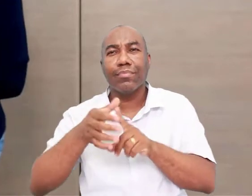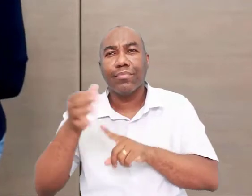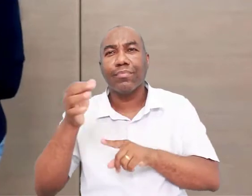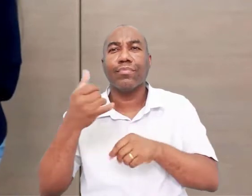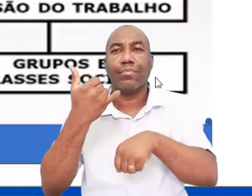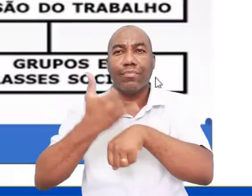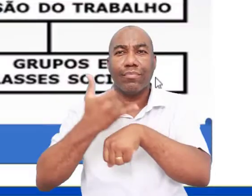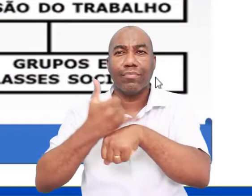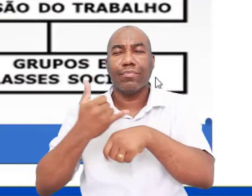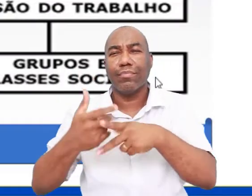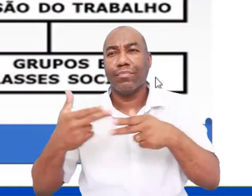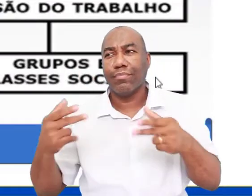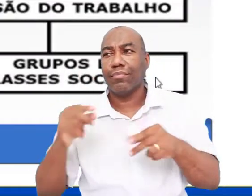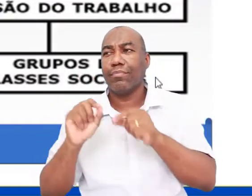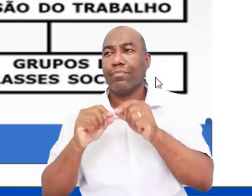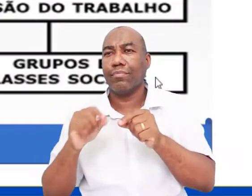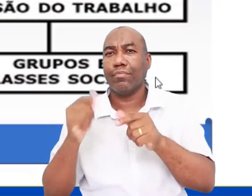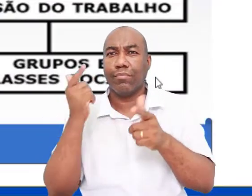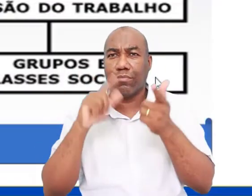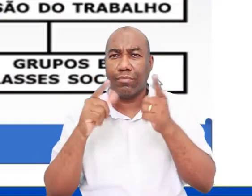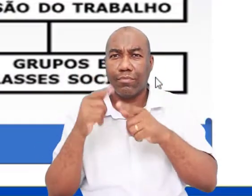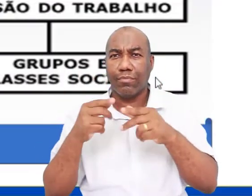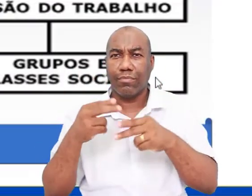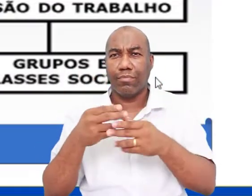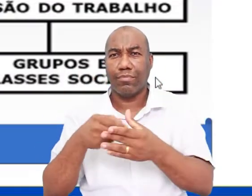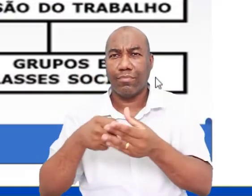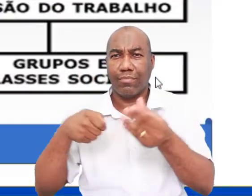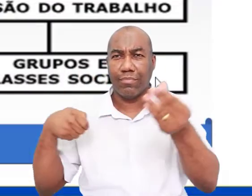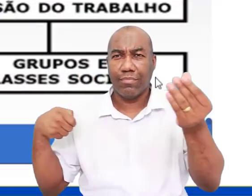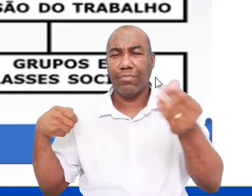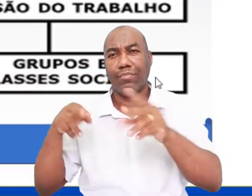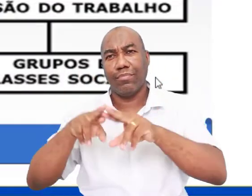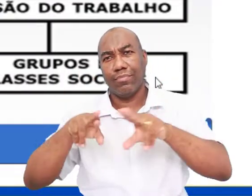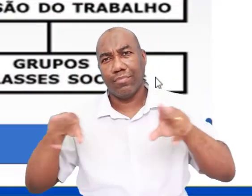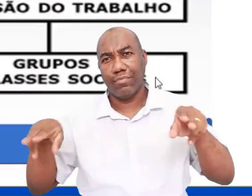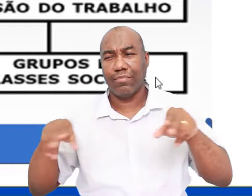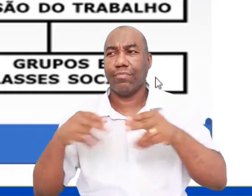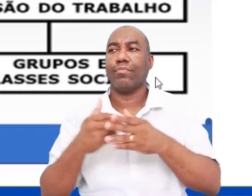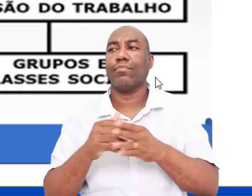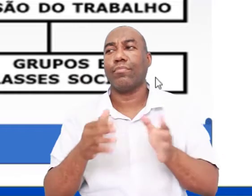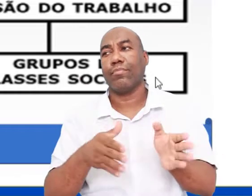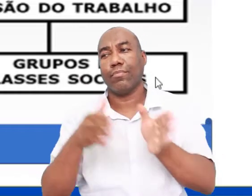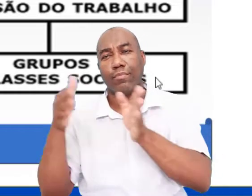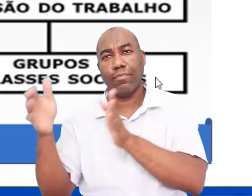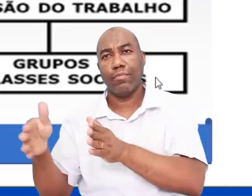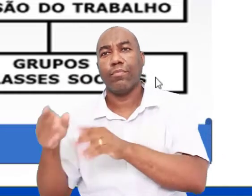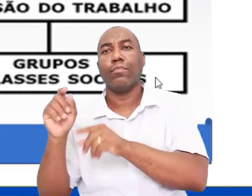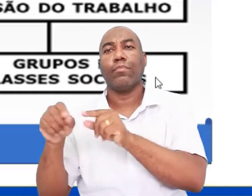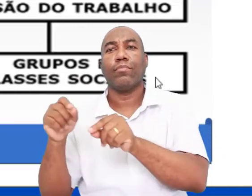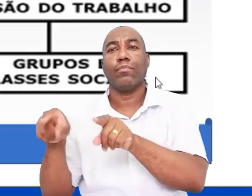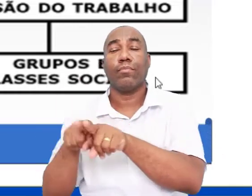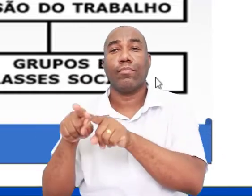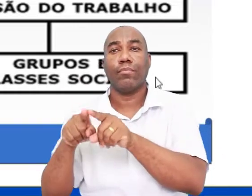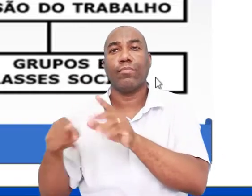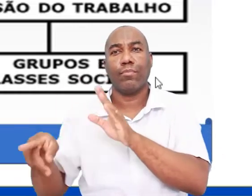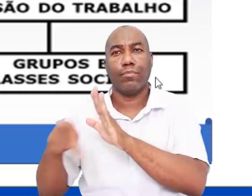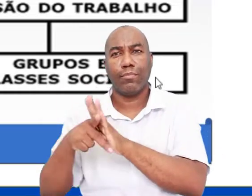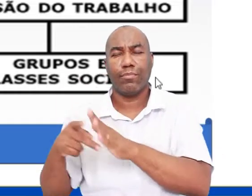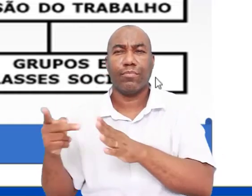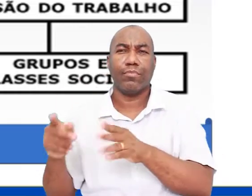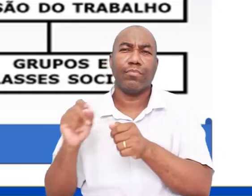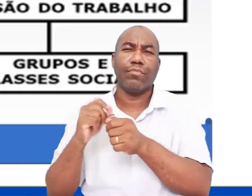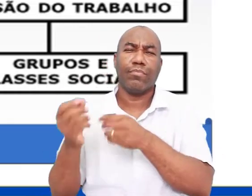final desse período aqui já vai começar a surgir as primeiras grandes civilizações. Ou civilizações do Oriente Próximo, ou